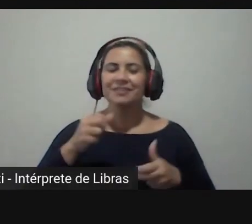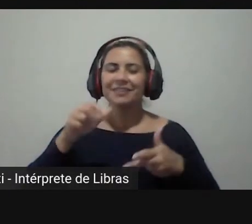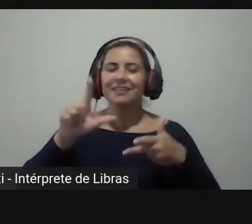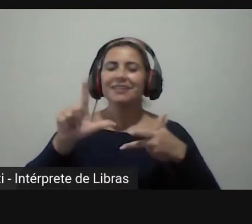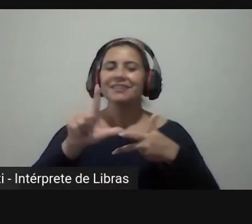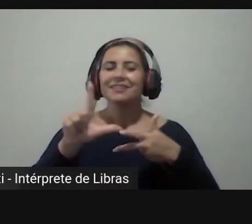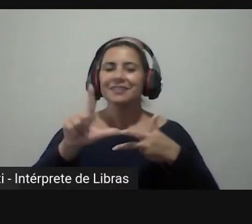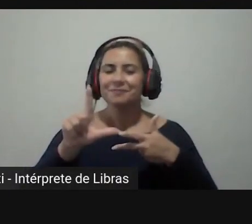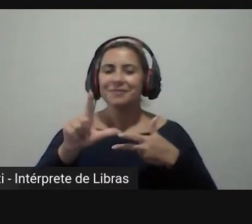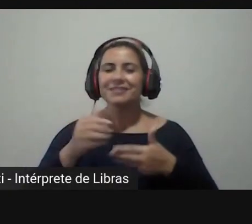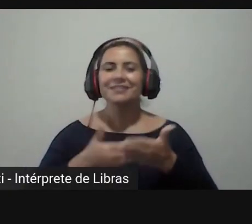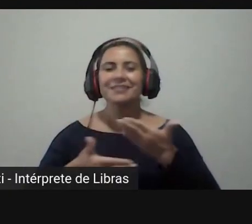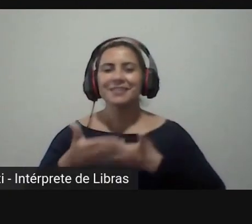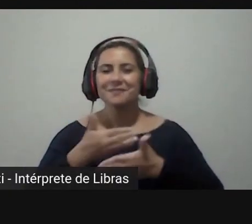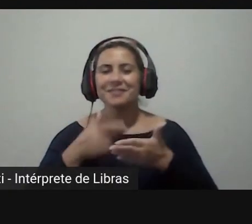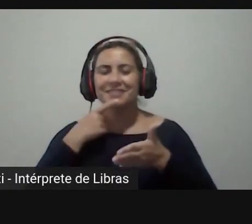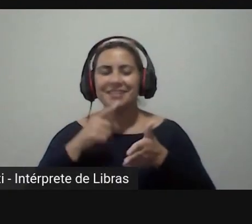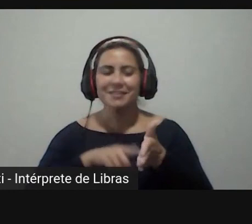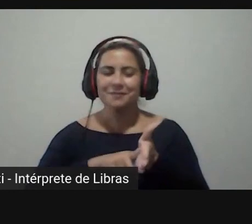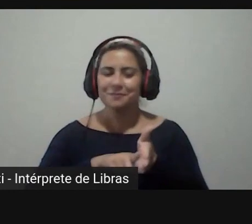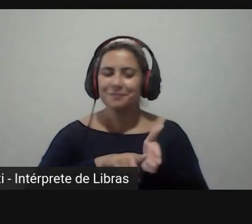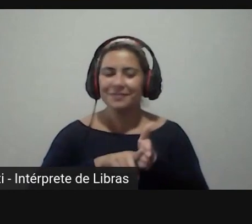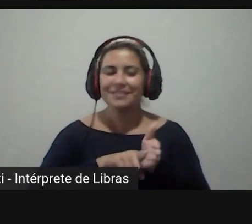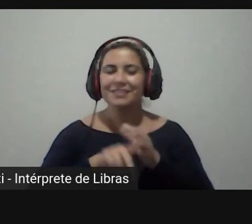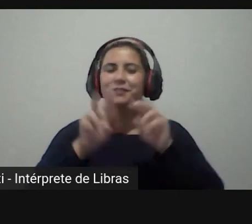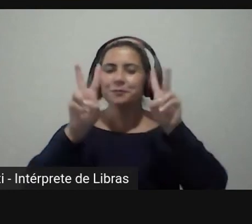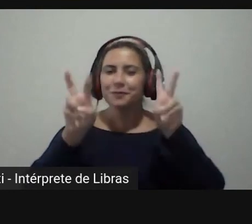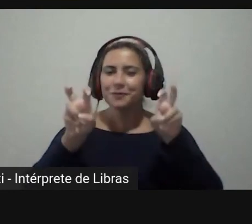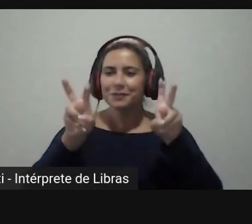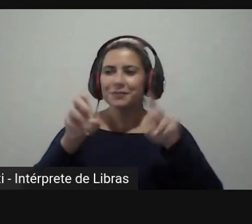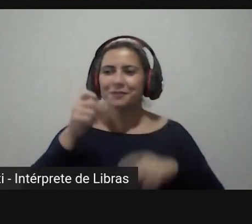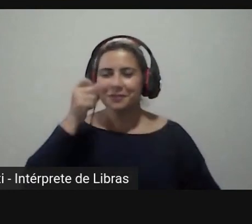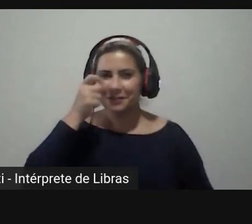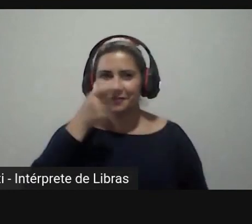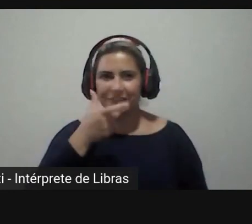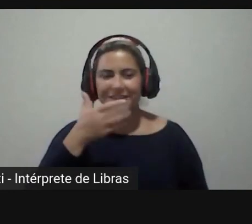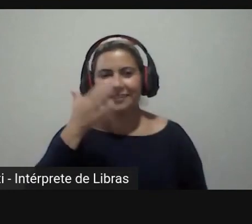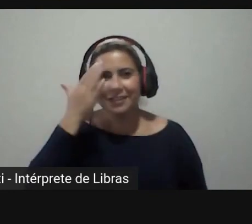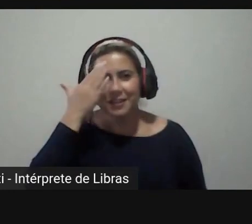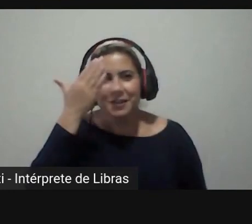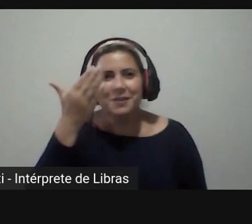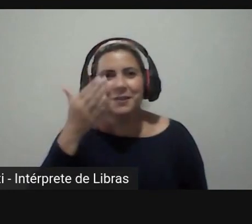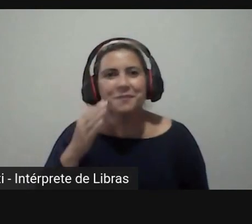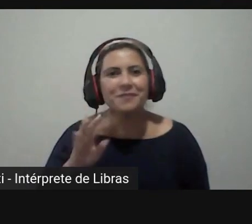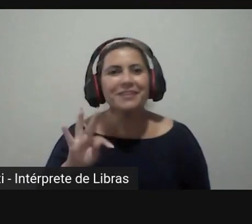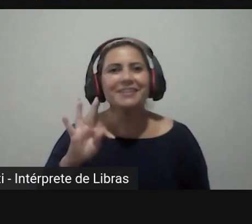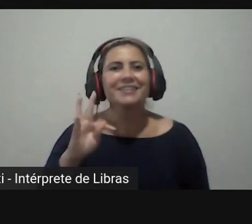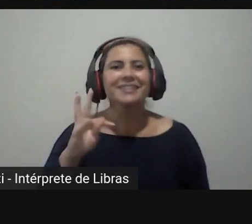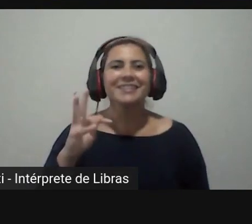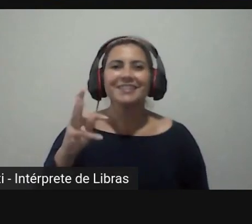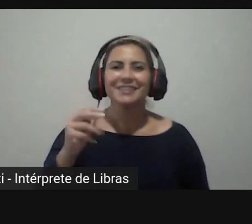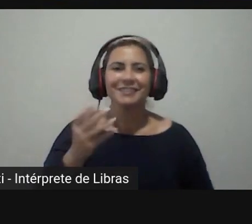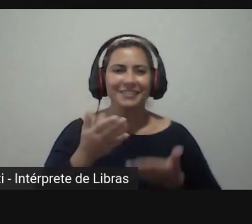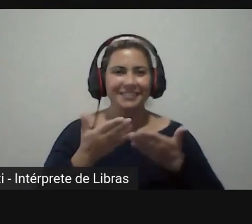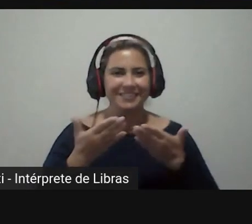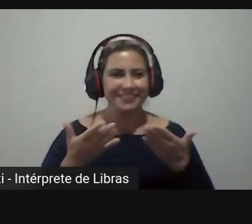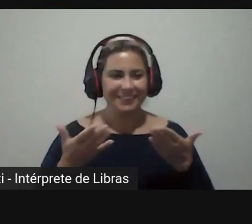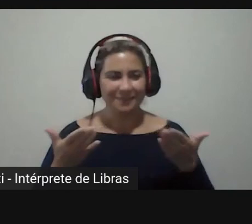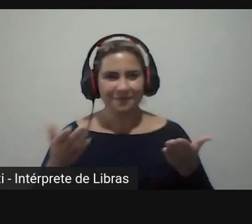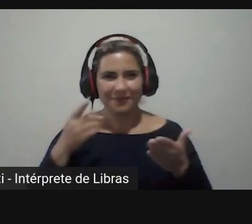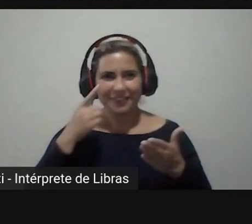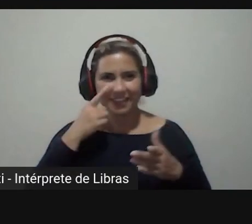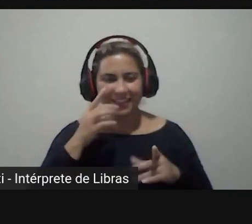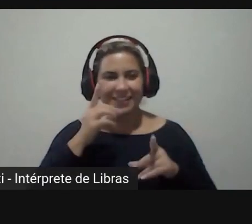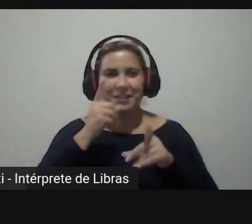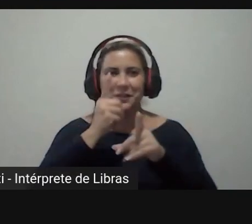planearam tantos outros assuntos foi muito interessante obrigado mais uma vez a todos e espero também vê-los em